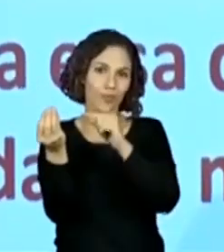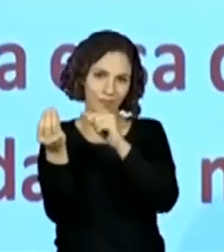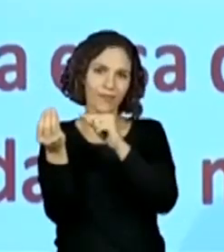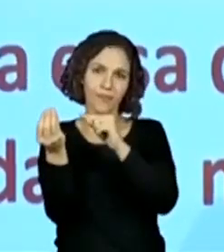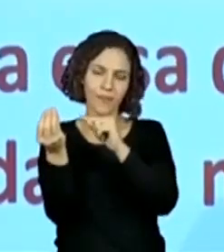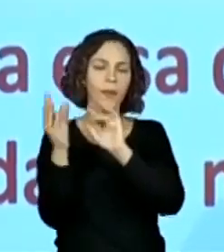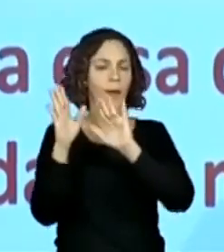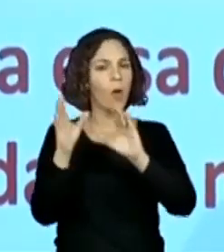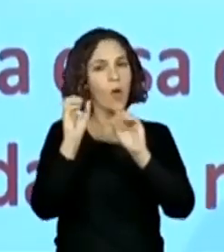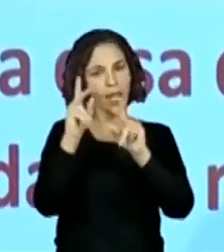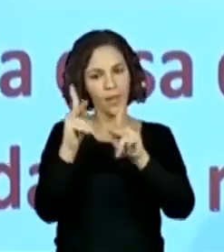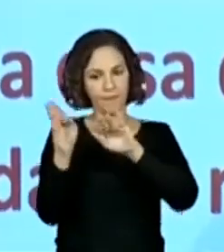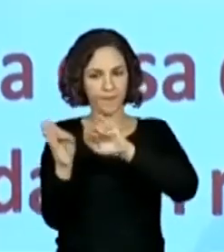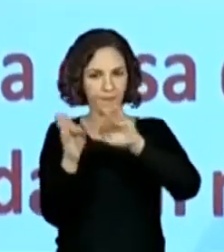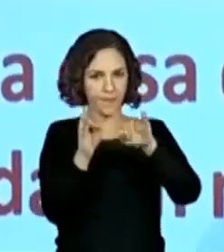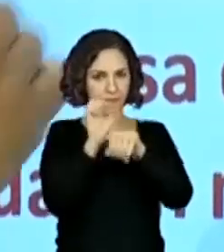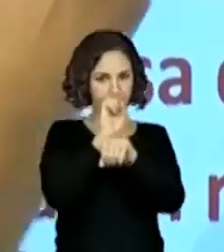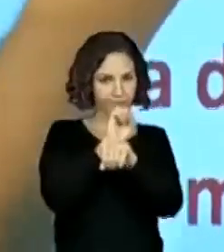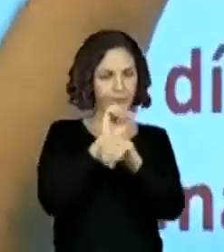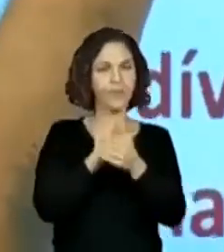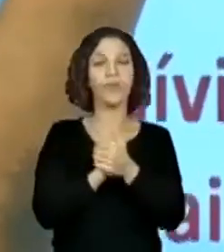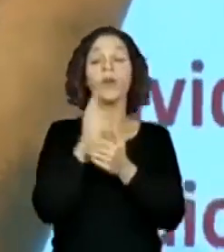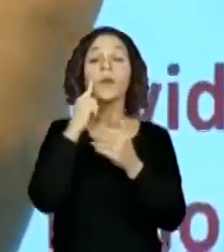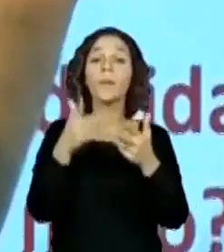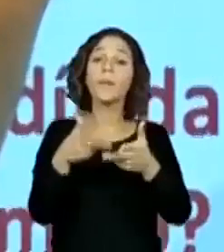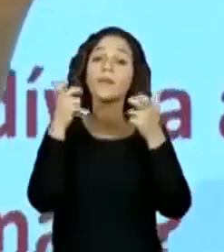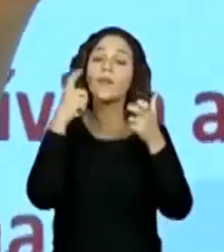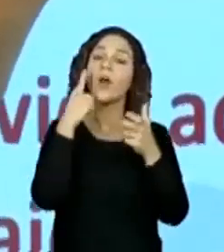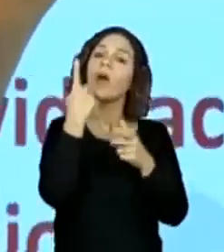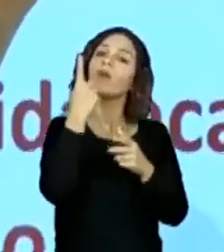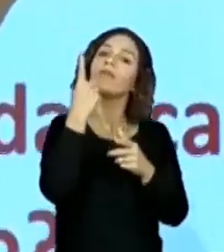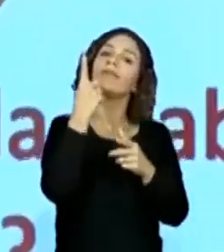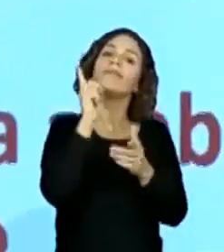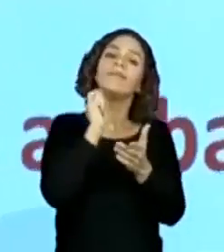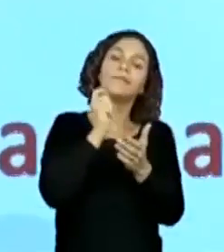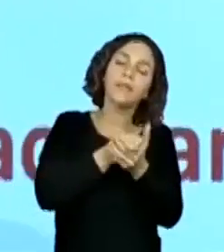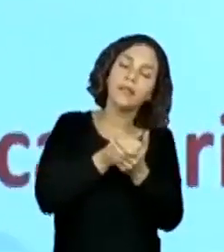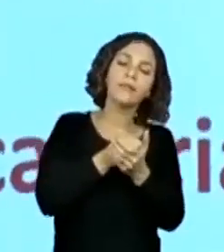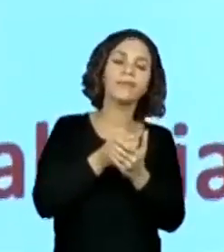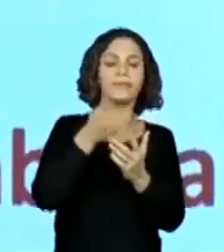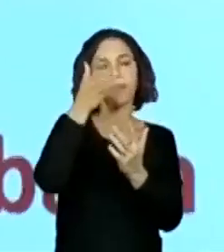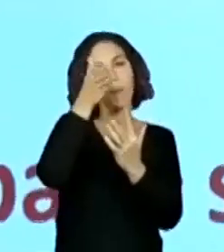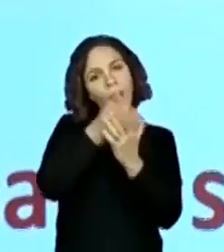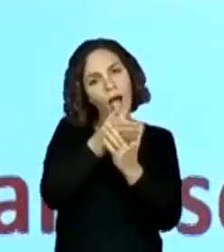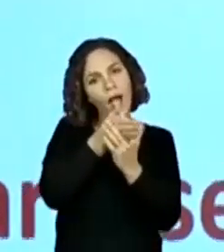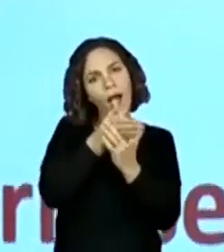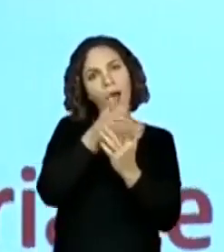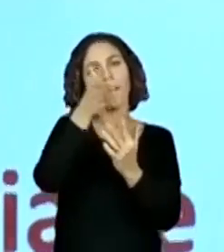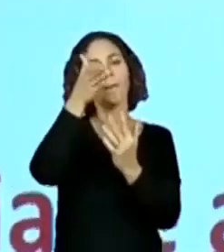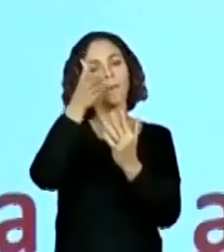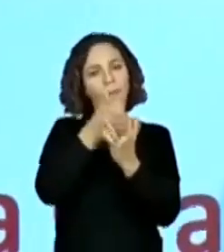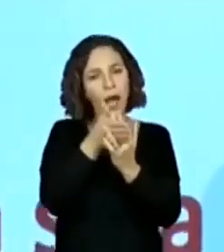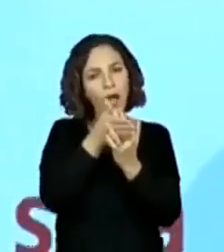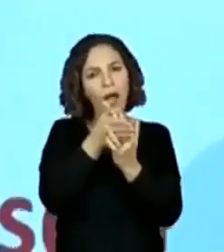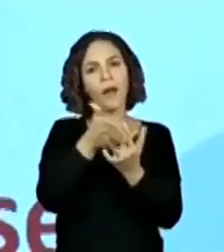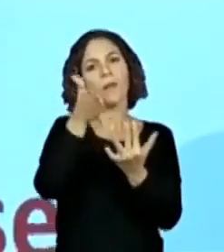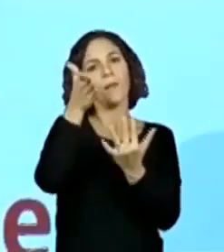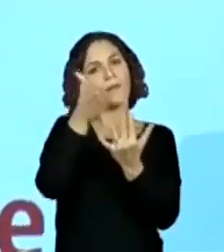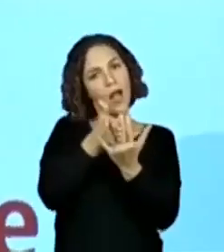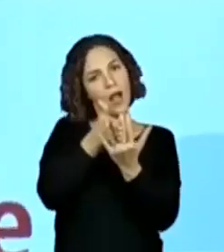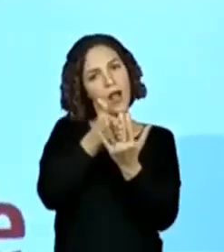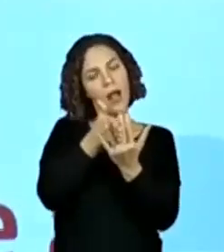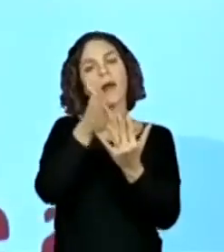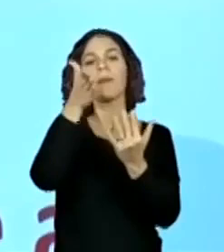igual a 600. Você pode perceber aqui, ó. Um pagamento, dois pagamentos, três pagamentos,